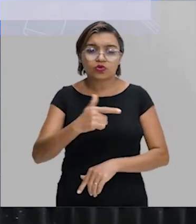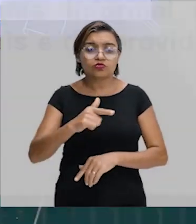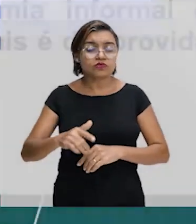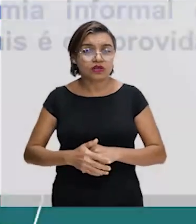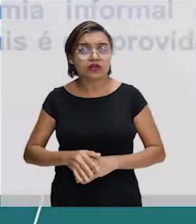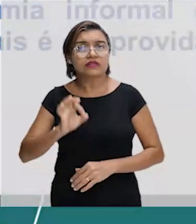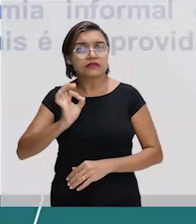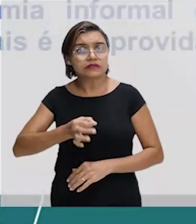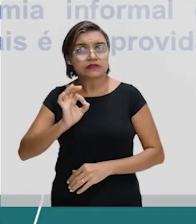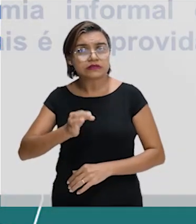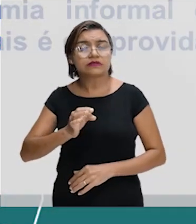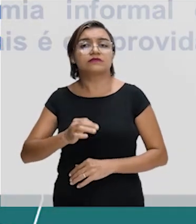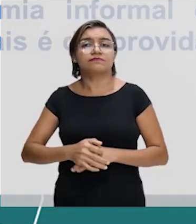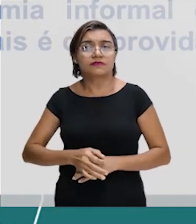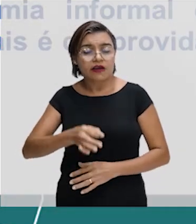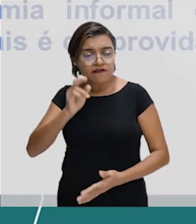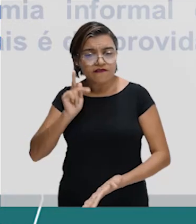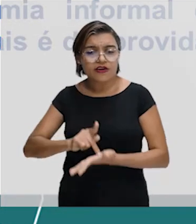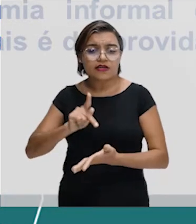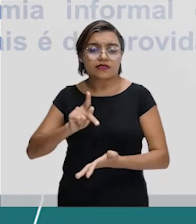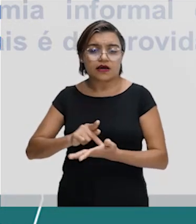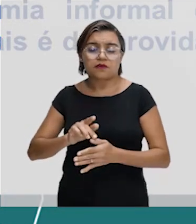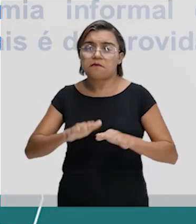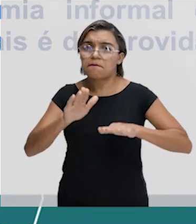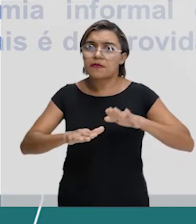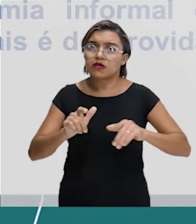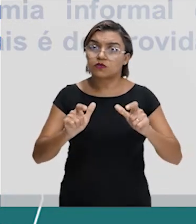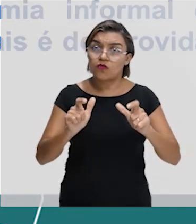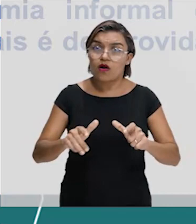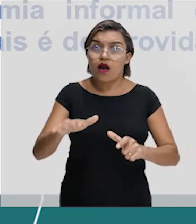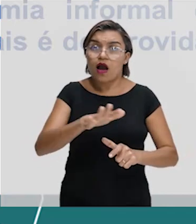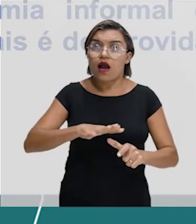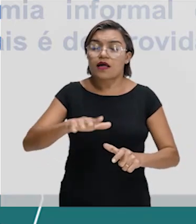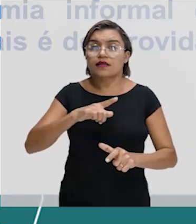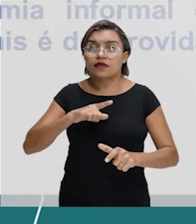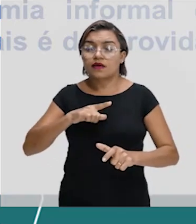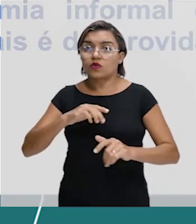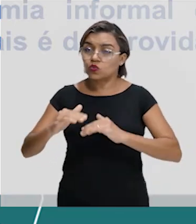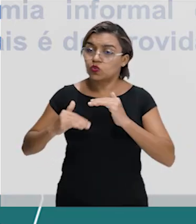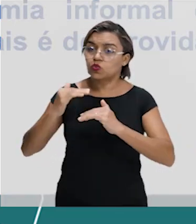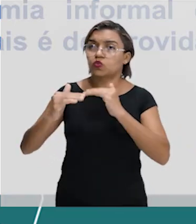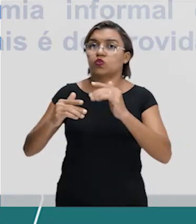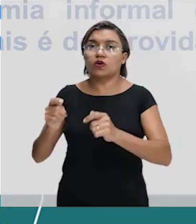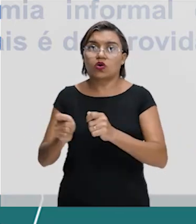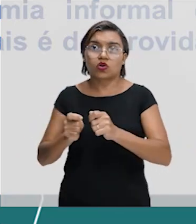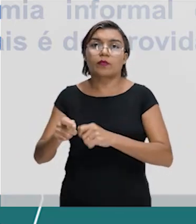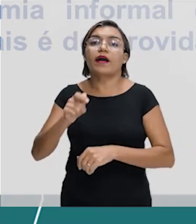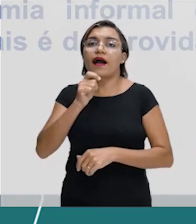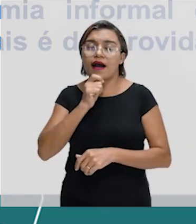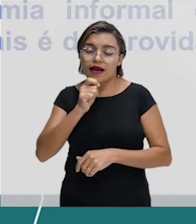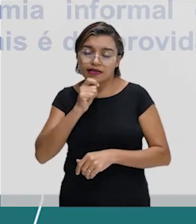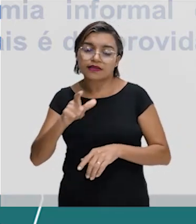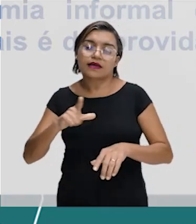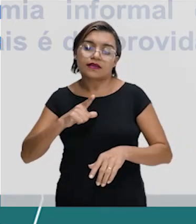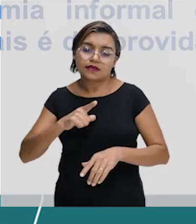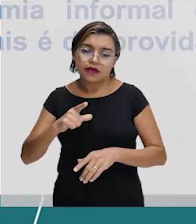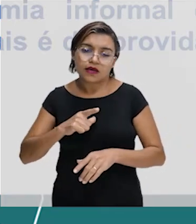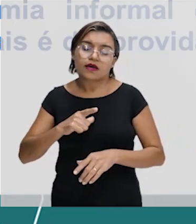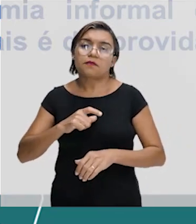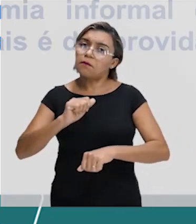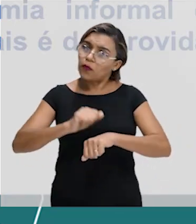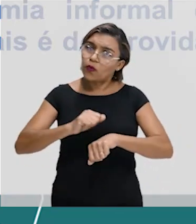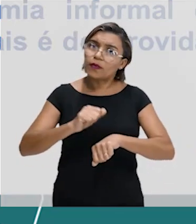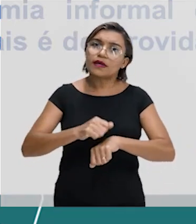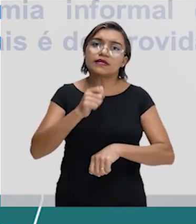Isso aqui está muito correto. Mesmo em áreas que provam um grande desenvolvimento econômico, ainda existem focos de